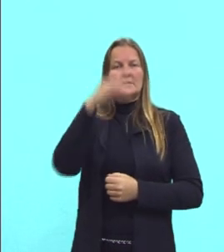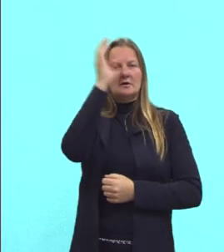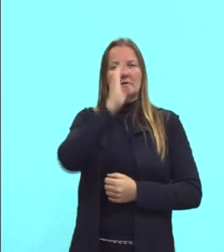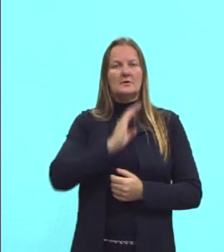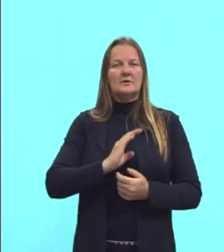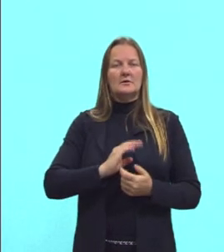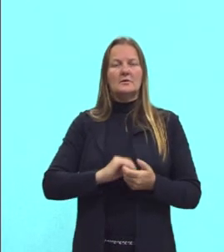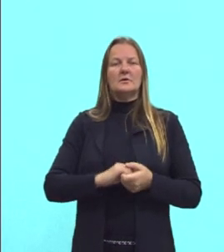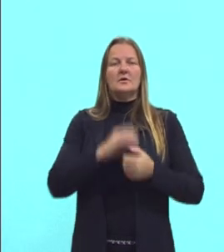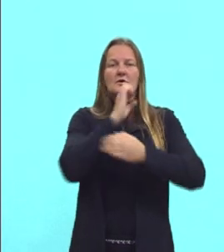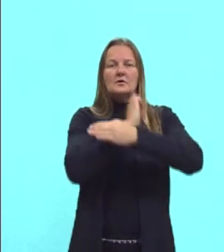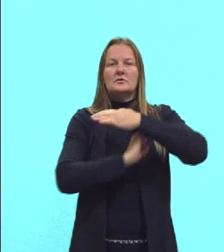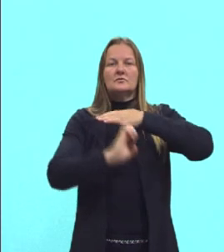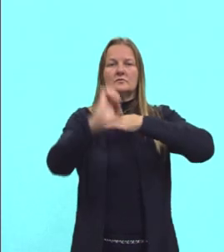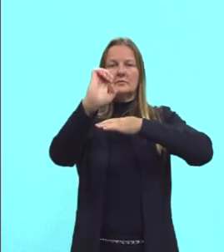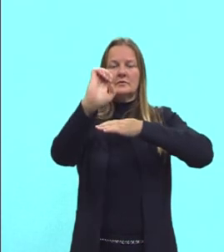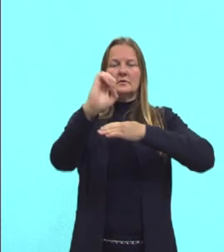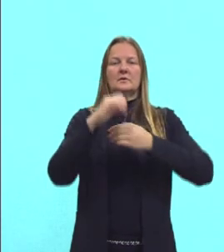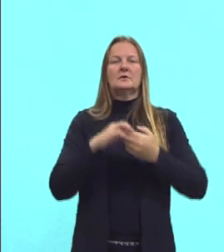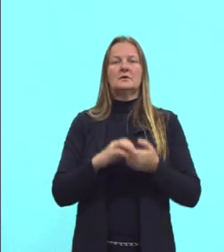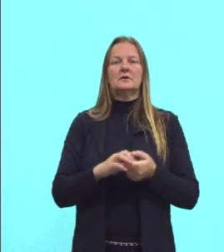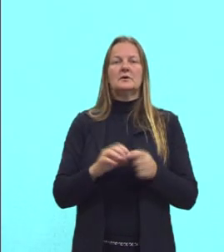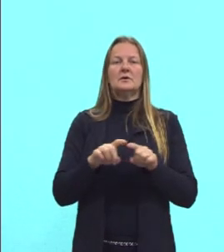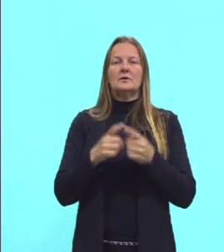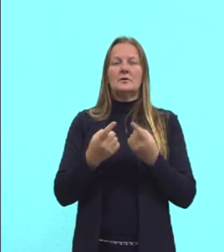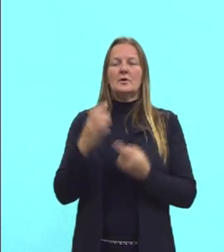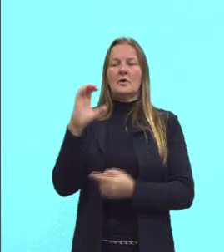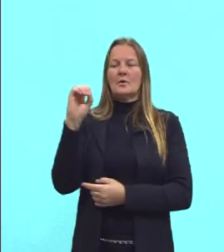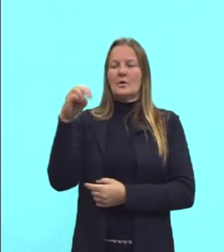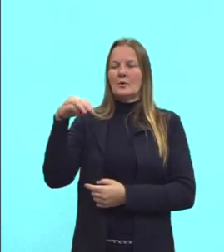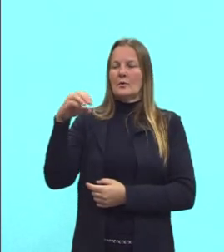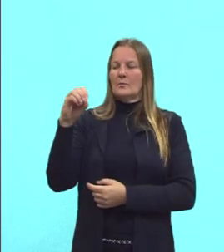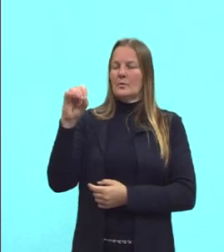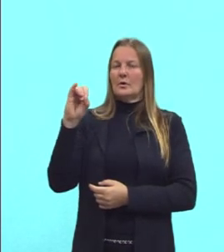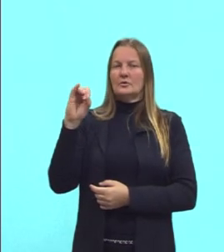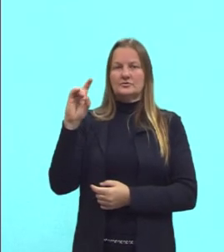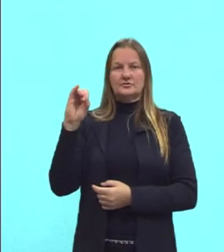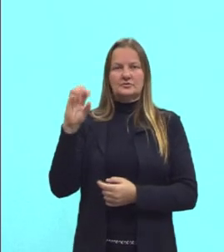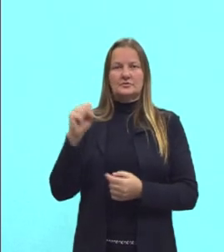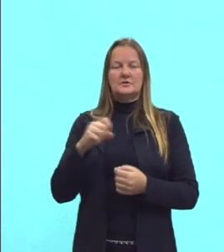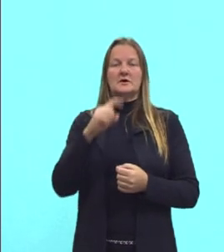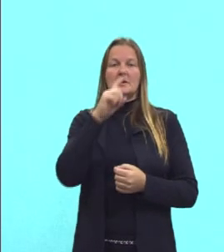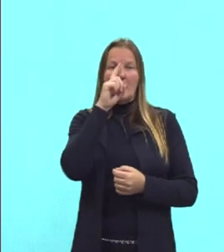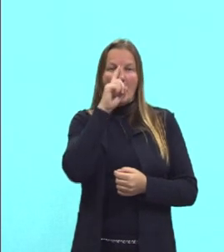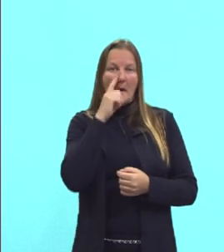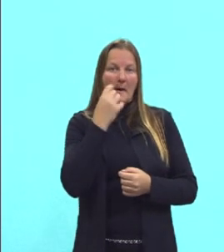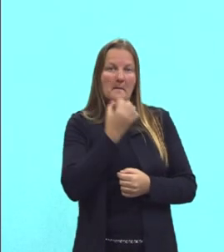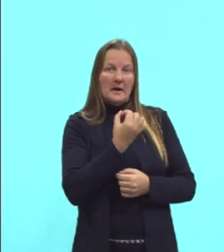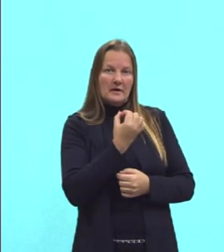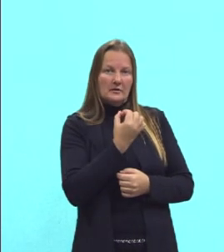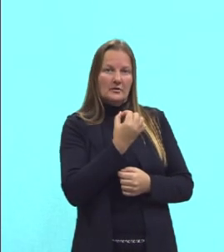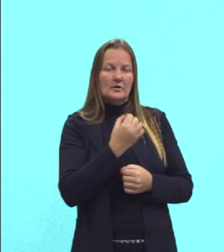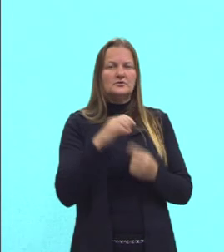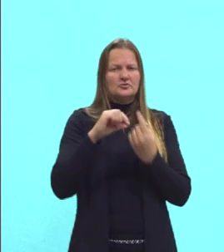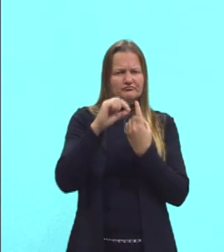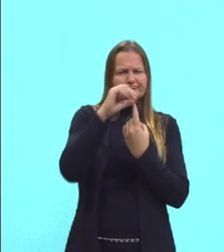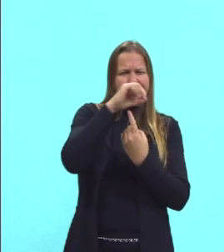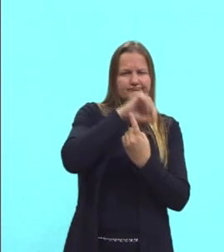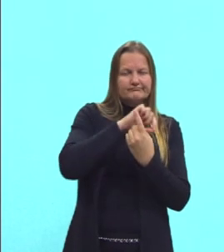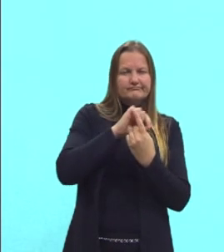exporta, minério de ferro, uma commodity. Soja, em segundo lugar, né, soja com o seu plantio ali, com a sua área